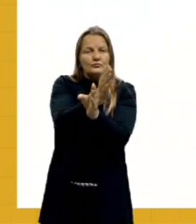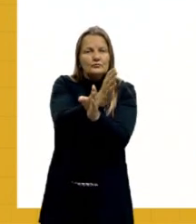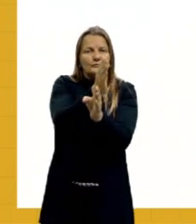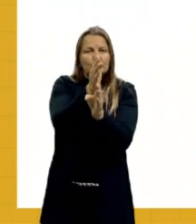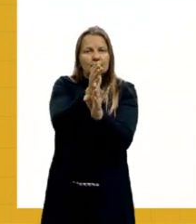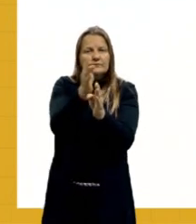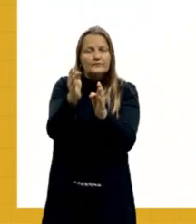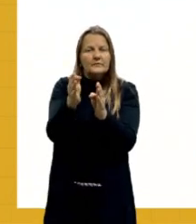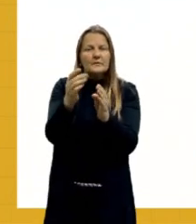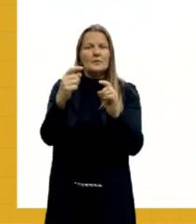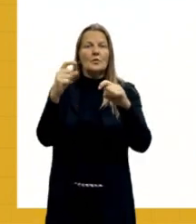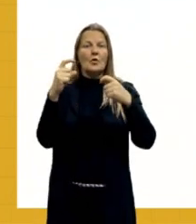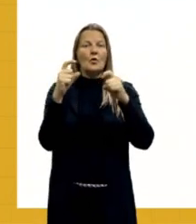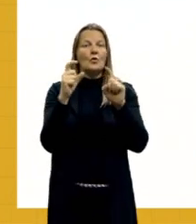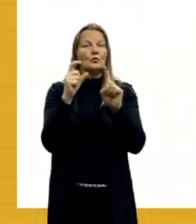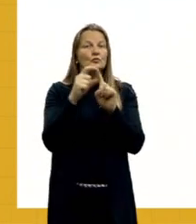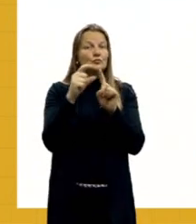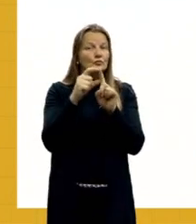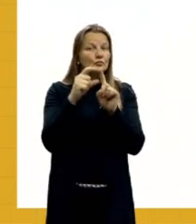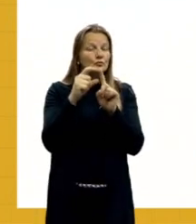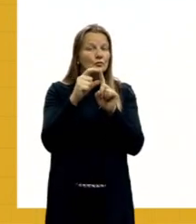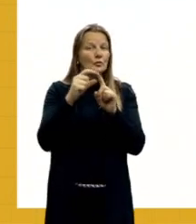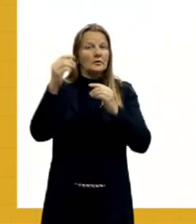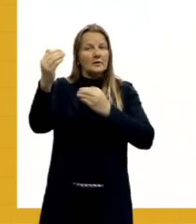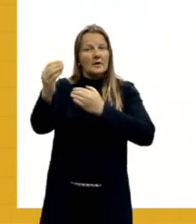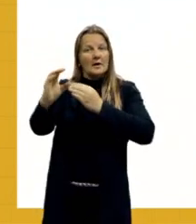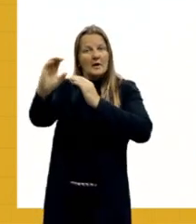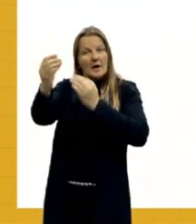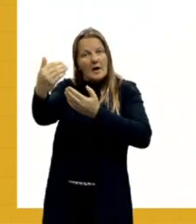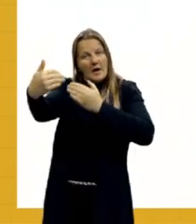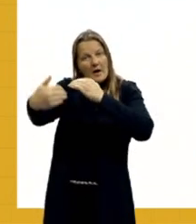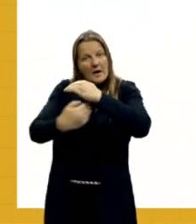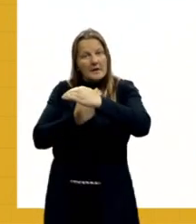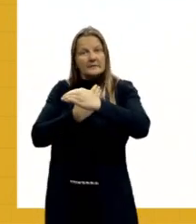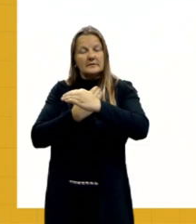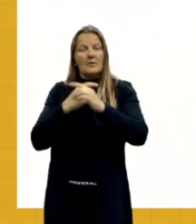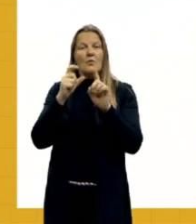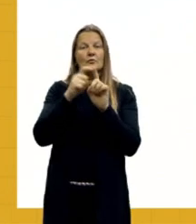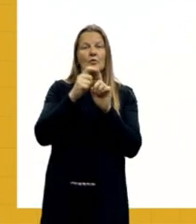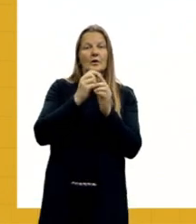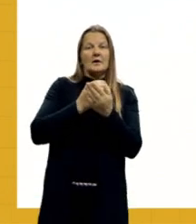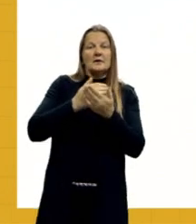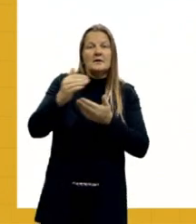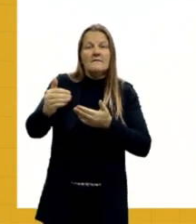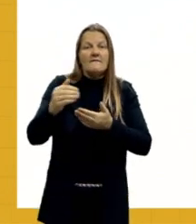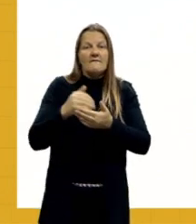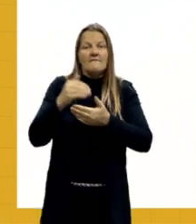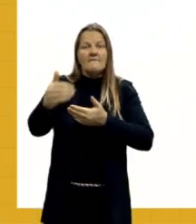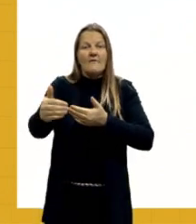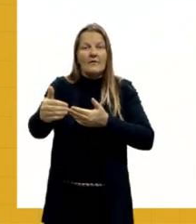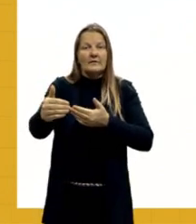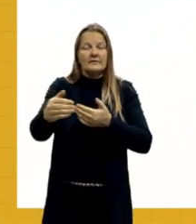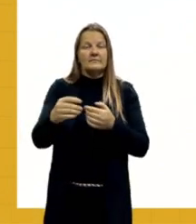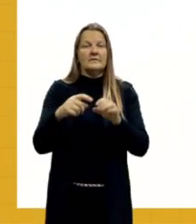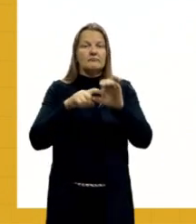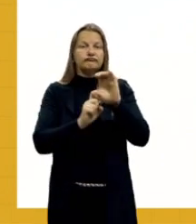de dólar entra com relação à quantidade de dólar que sai. Então, nós temos esse